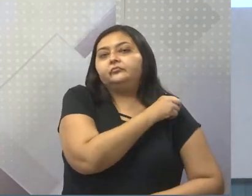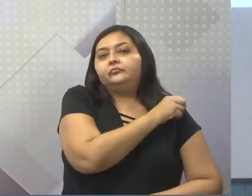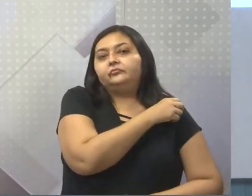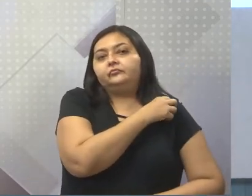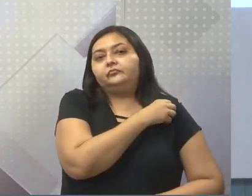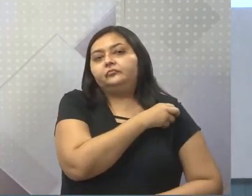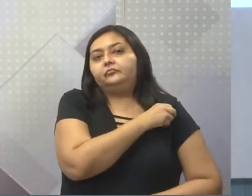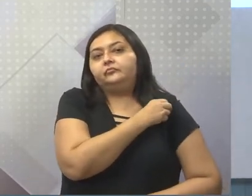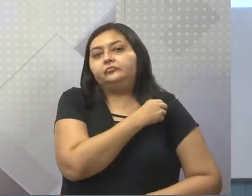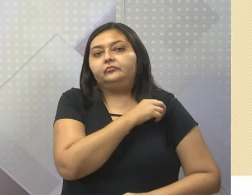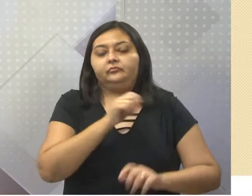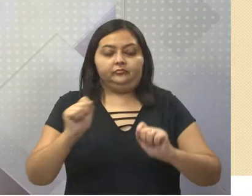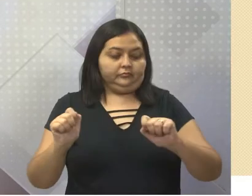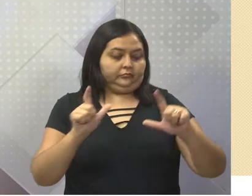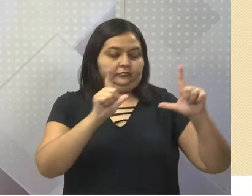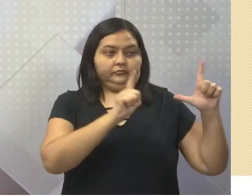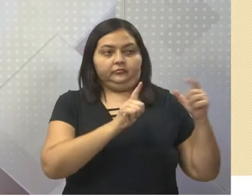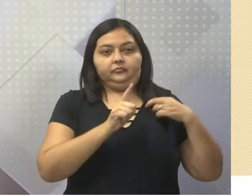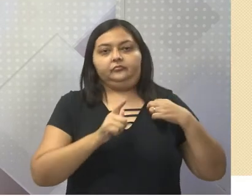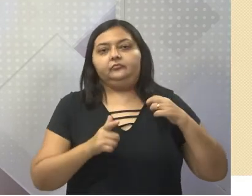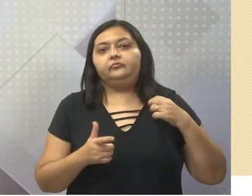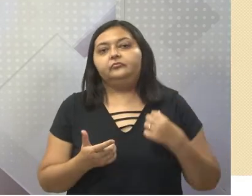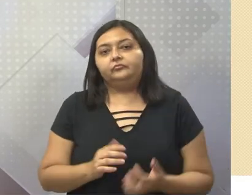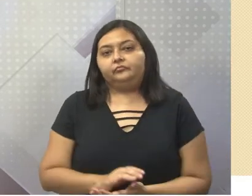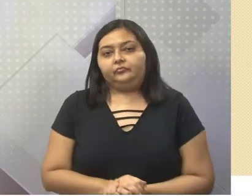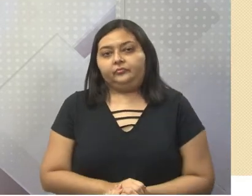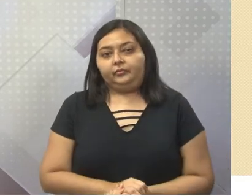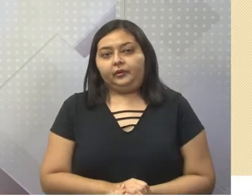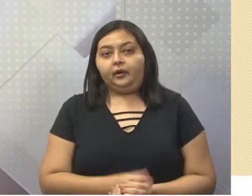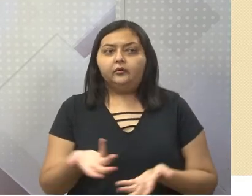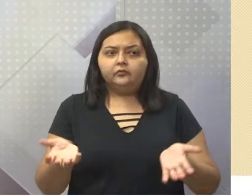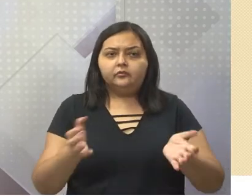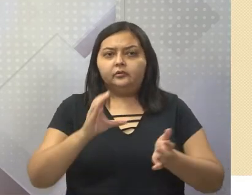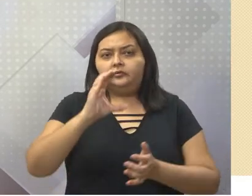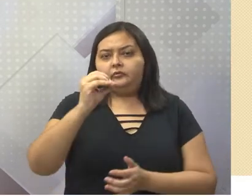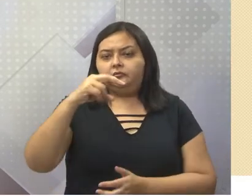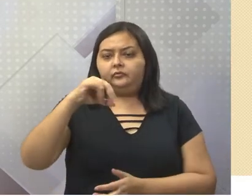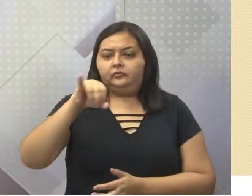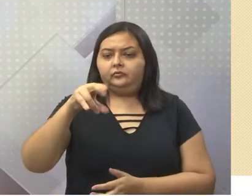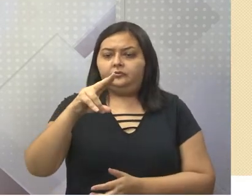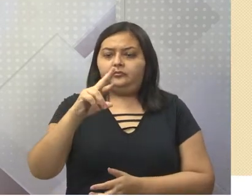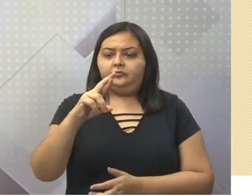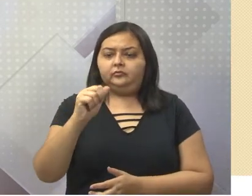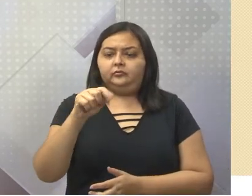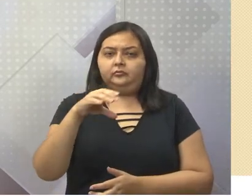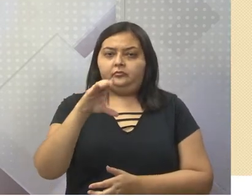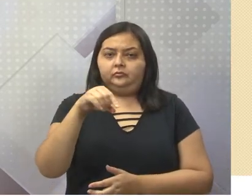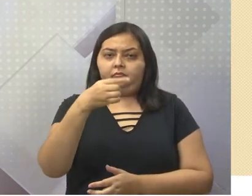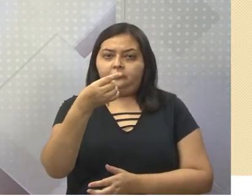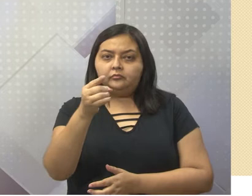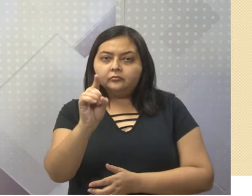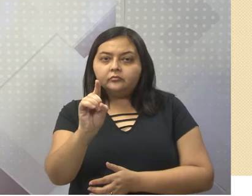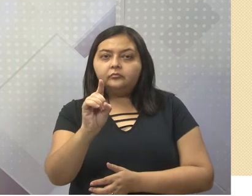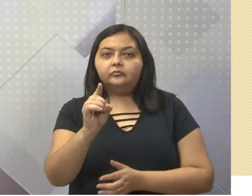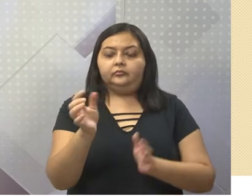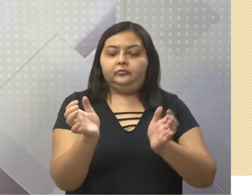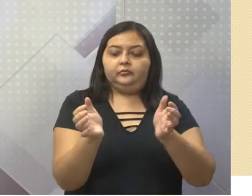Olha aqui o primeiro slide. Então, o que foi a Conjuração Mineira, também conhecida